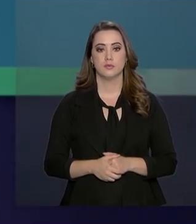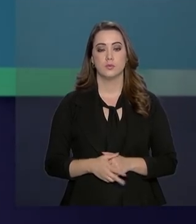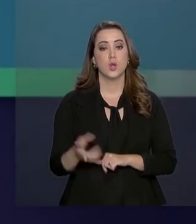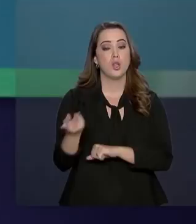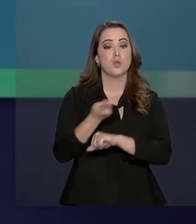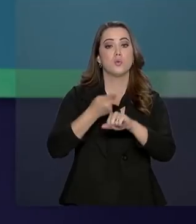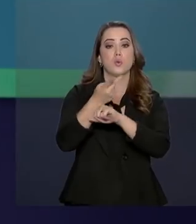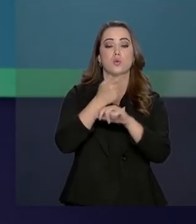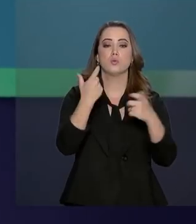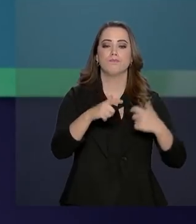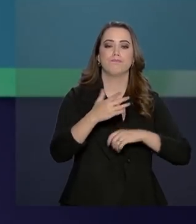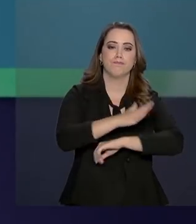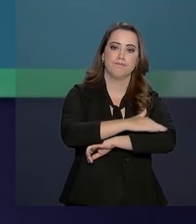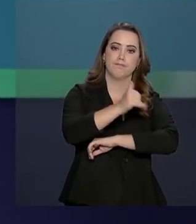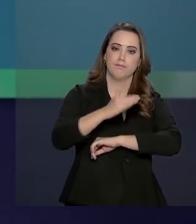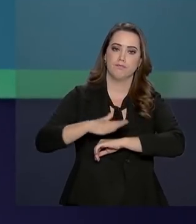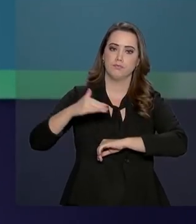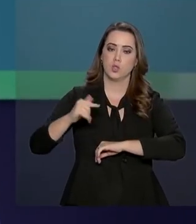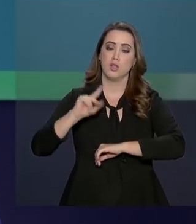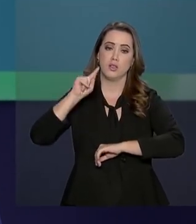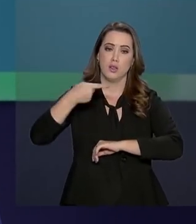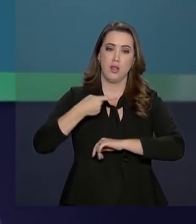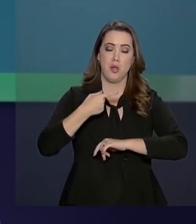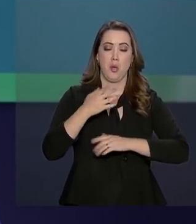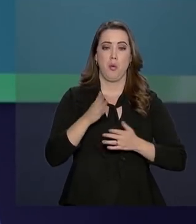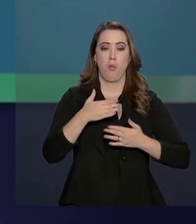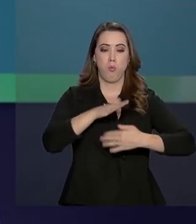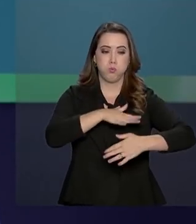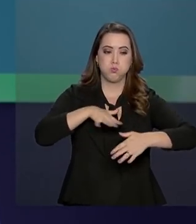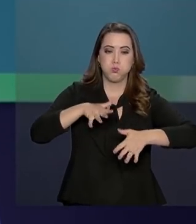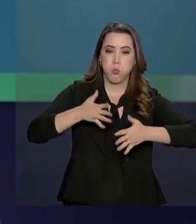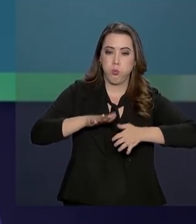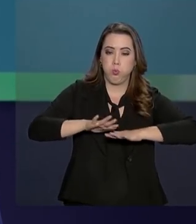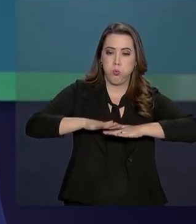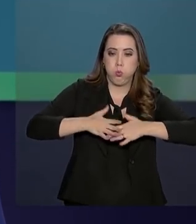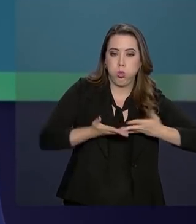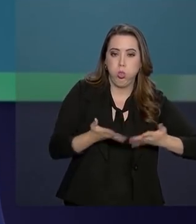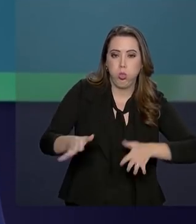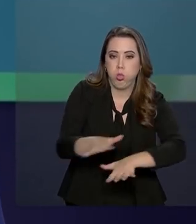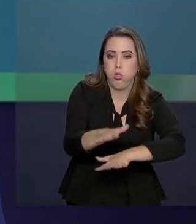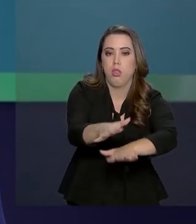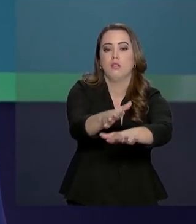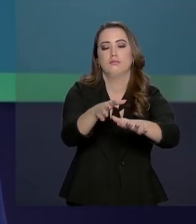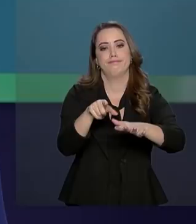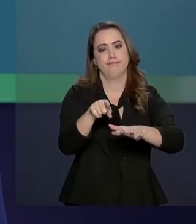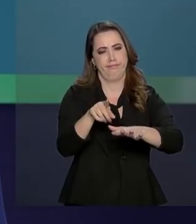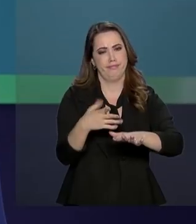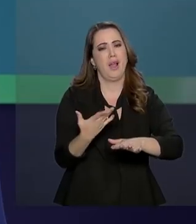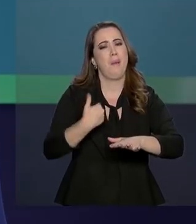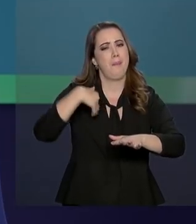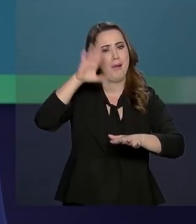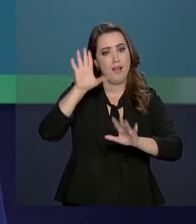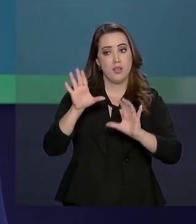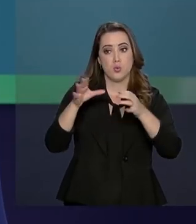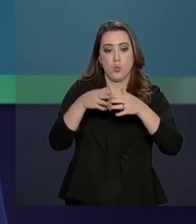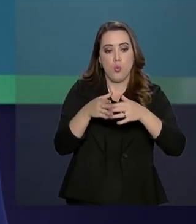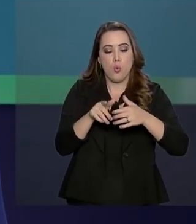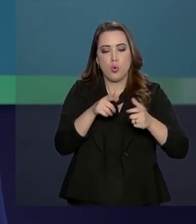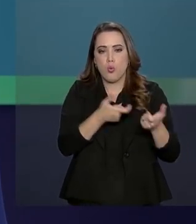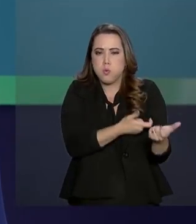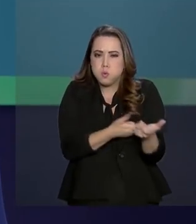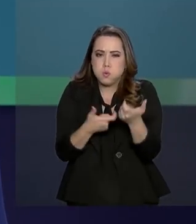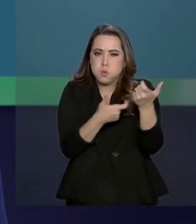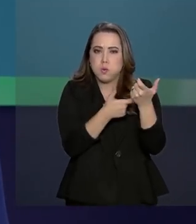As buscas na região de Brumadinho, após o rompimento da barragem do Feijão, serão reforçadas por bombeiros da Força